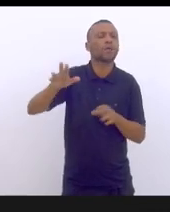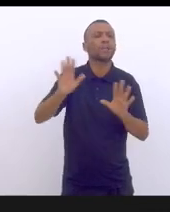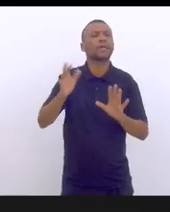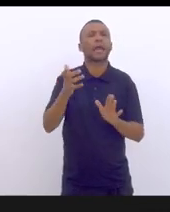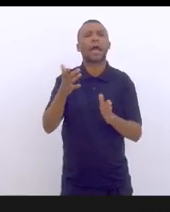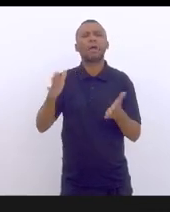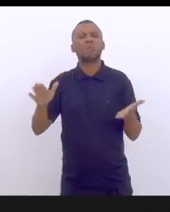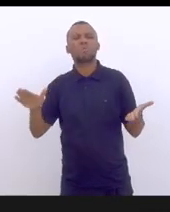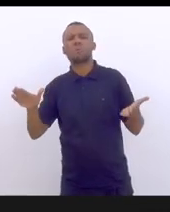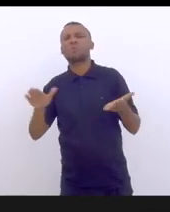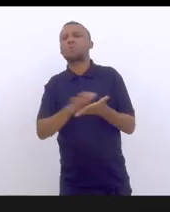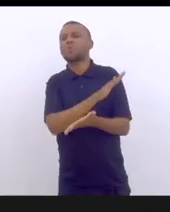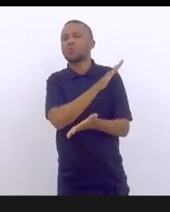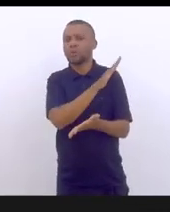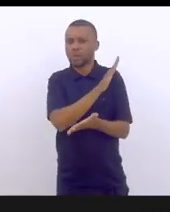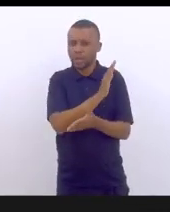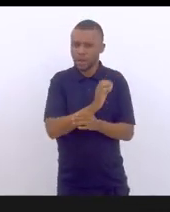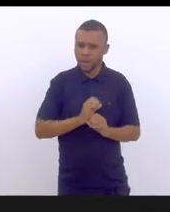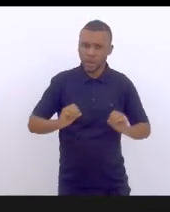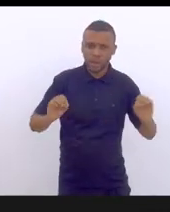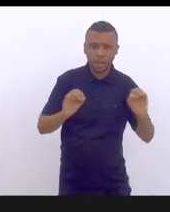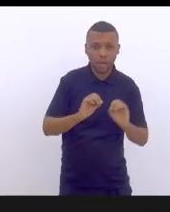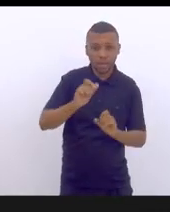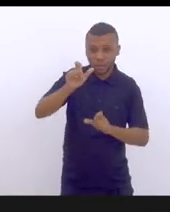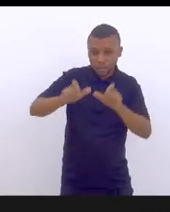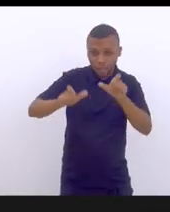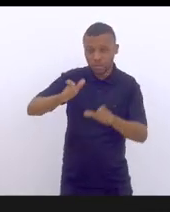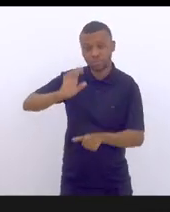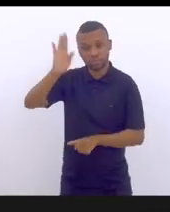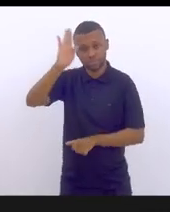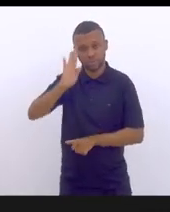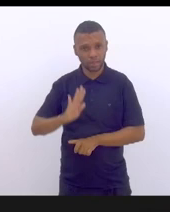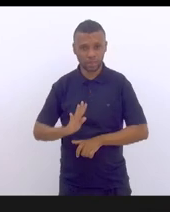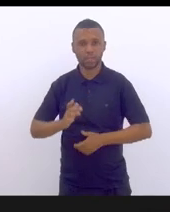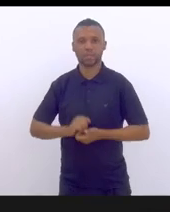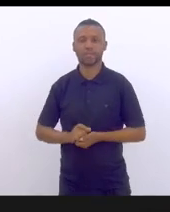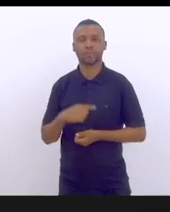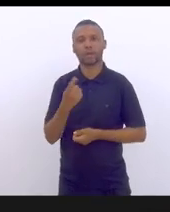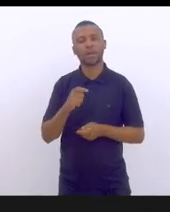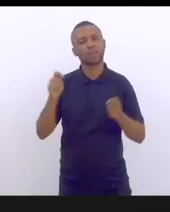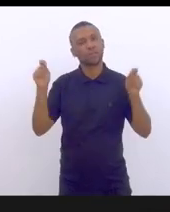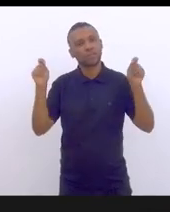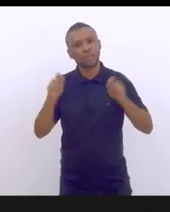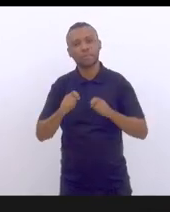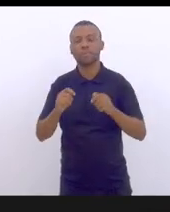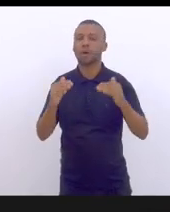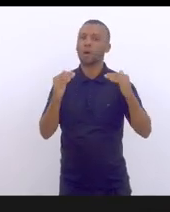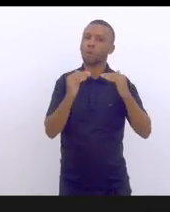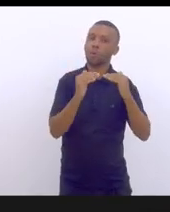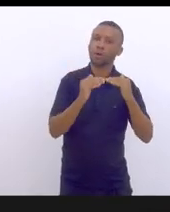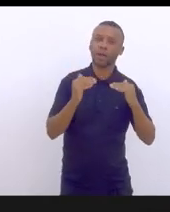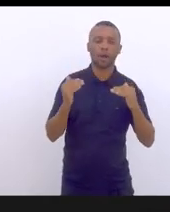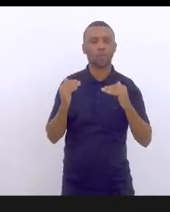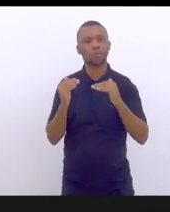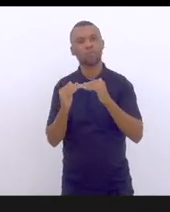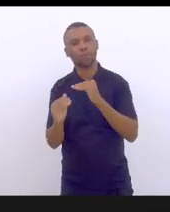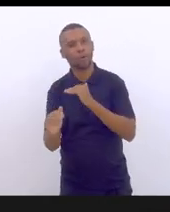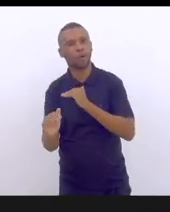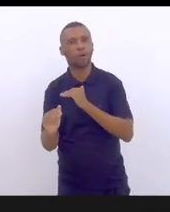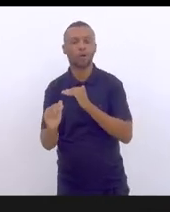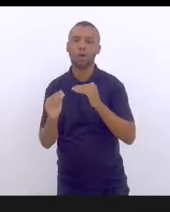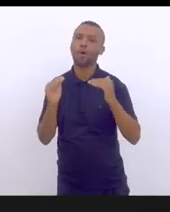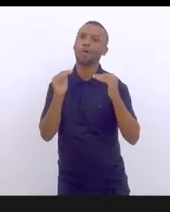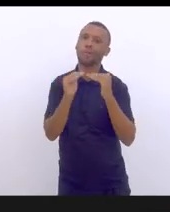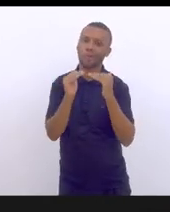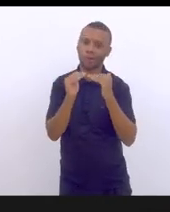alguém sendo brasileiro, brasileira. Nós devemos discordar nem do meu lado nem do outro. concordo